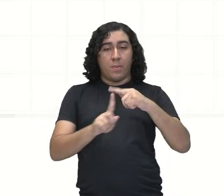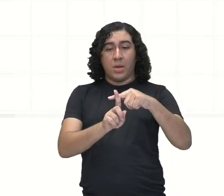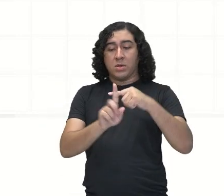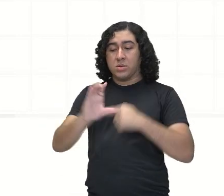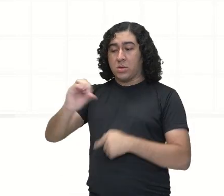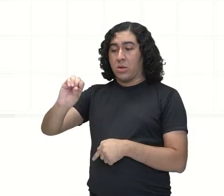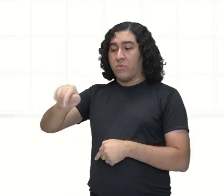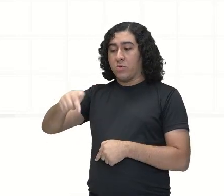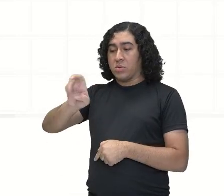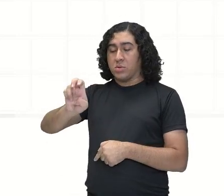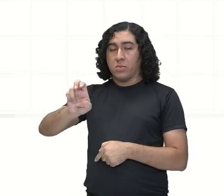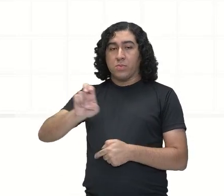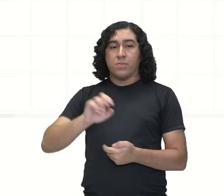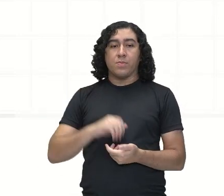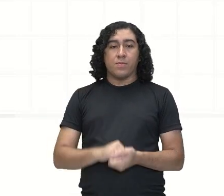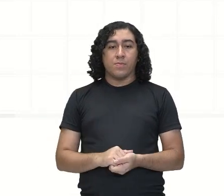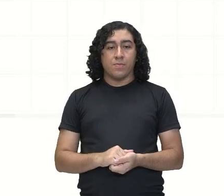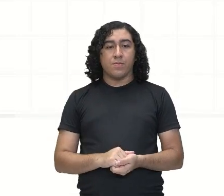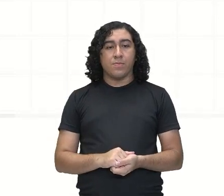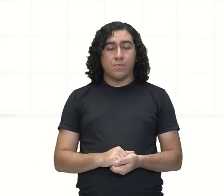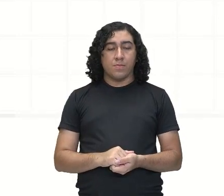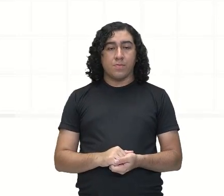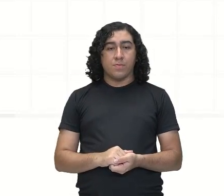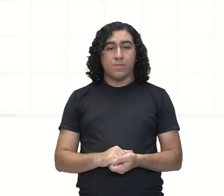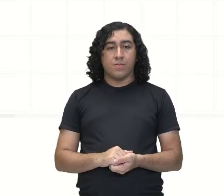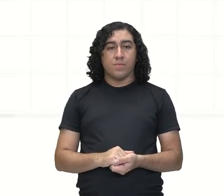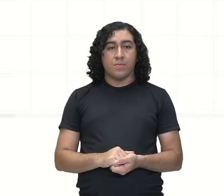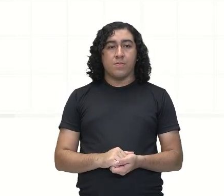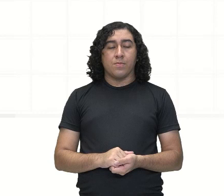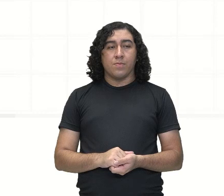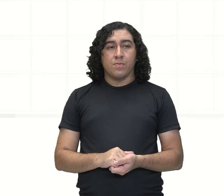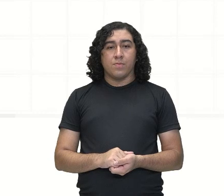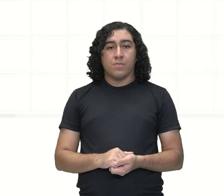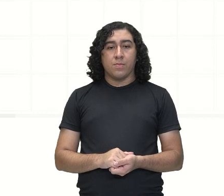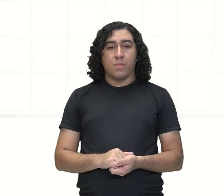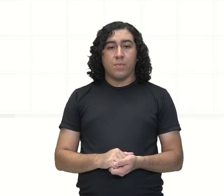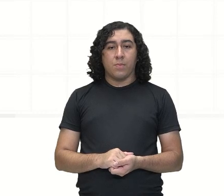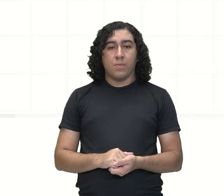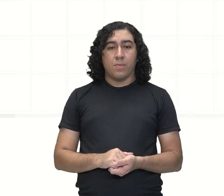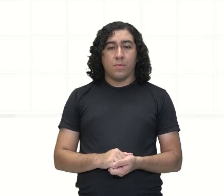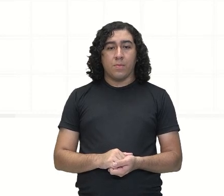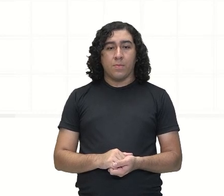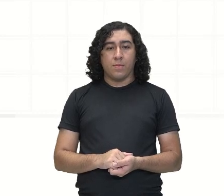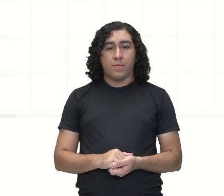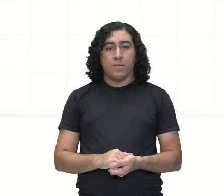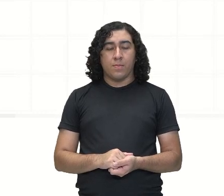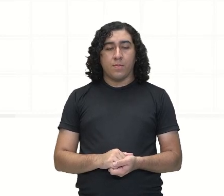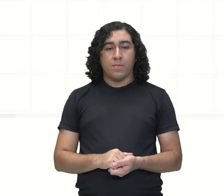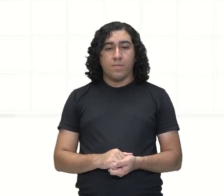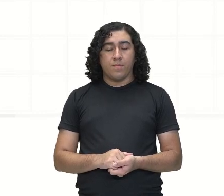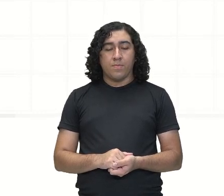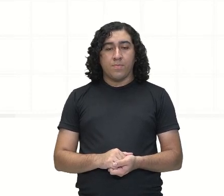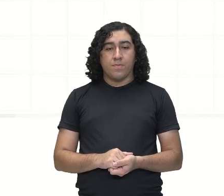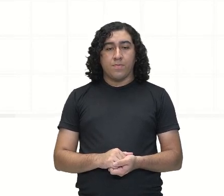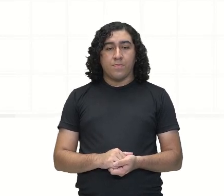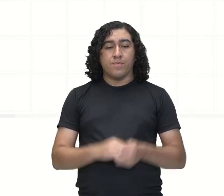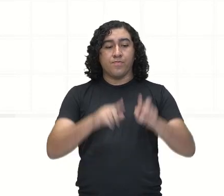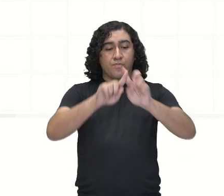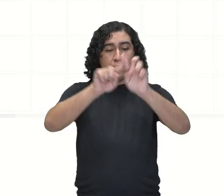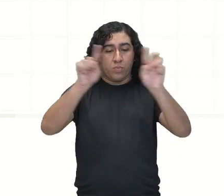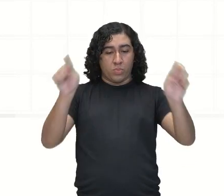borda. E aí, nós temos dois círculos. O círculo sem... Né? Do carrossel sem a borda.